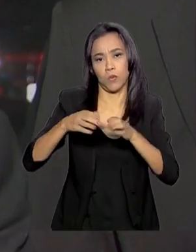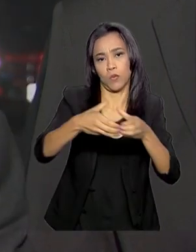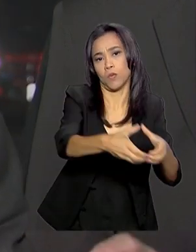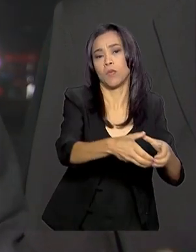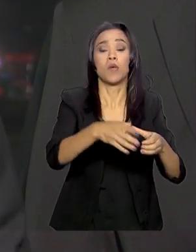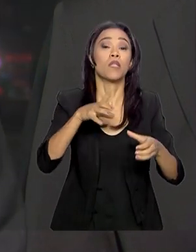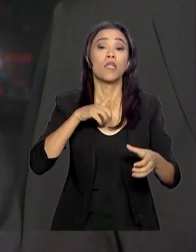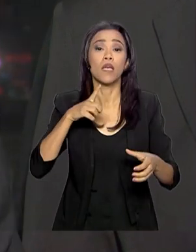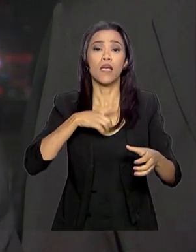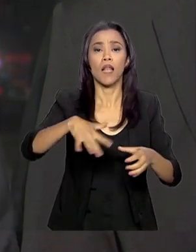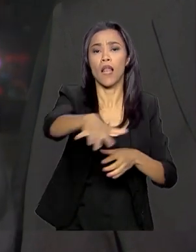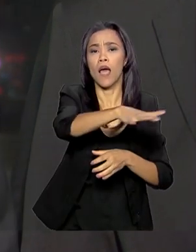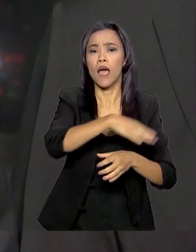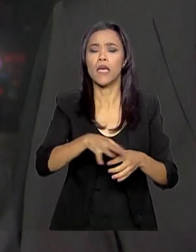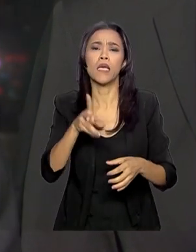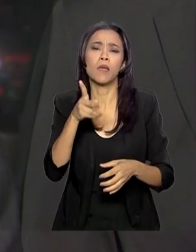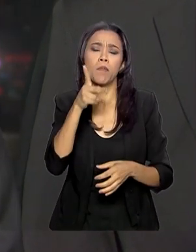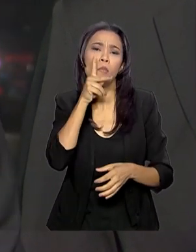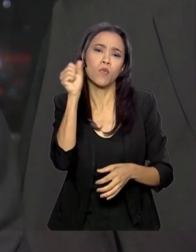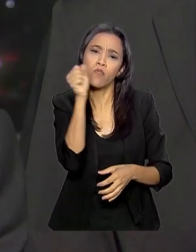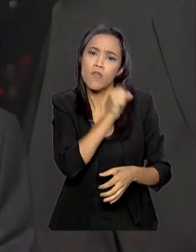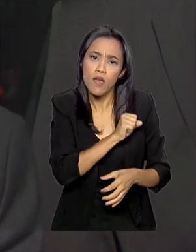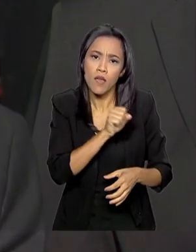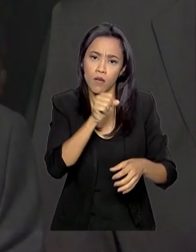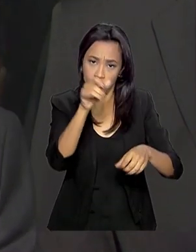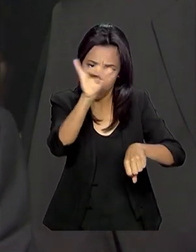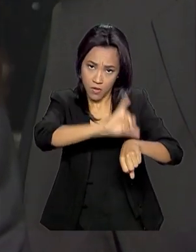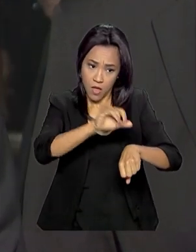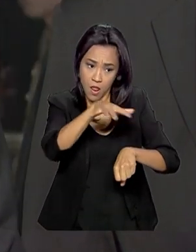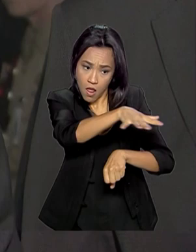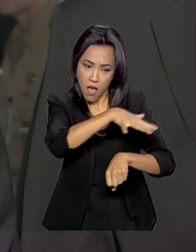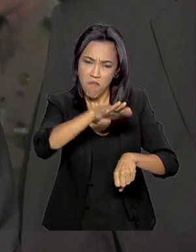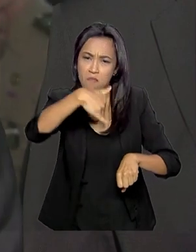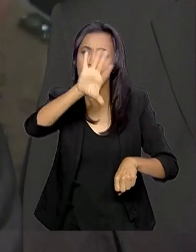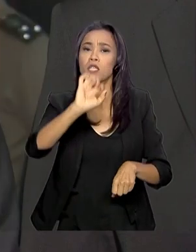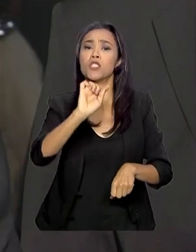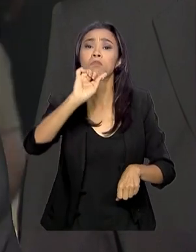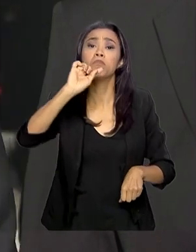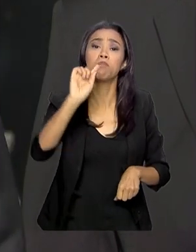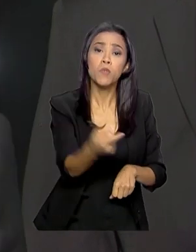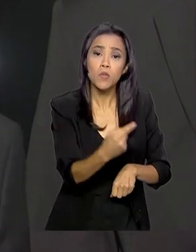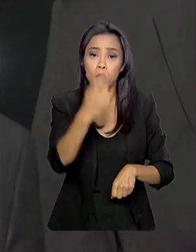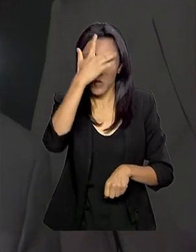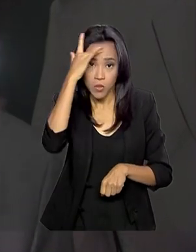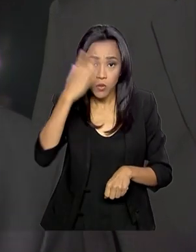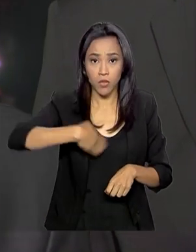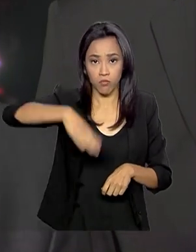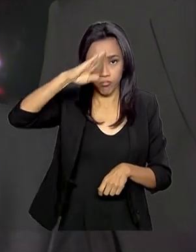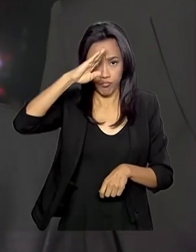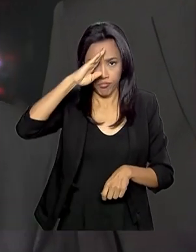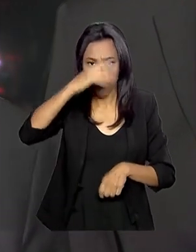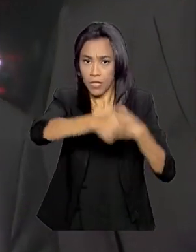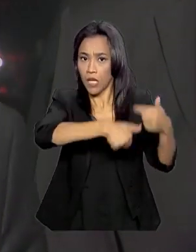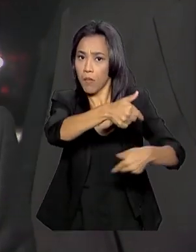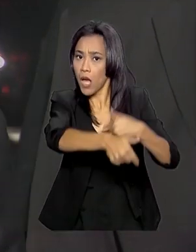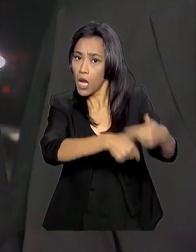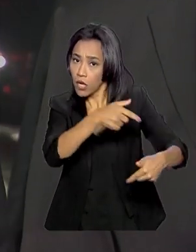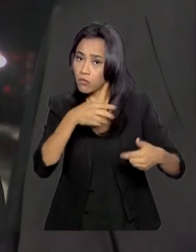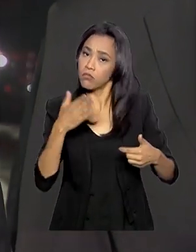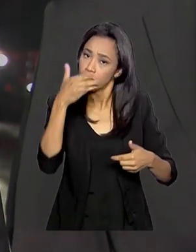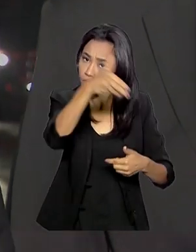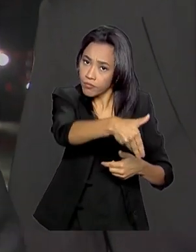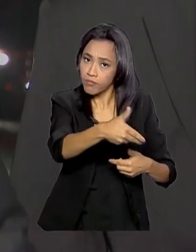Amazônia, ali na região de Porto Velho, mais de mil integrantes das Forças Armadas atuando como se brigadistas foram,